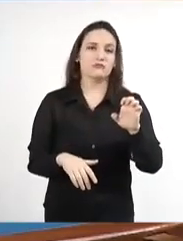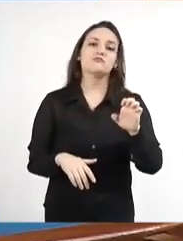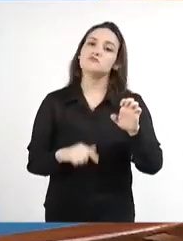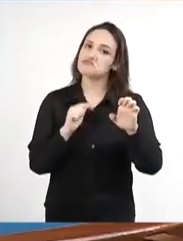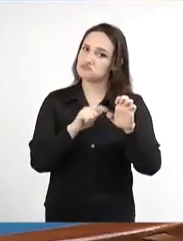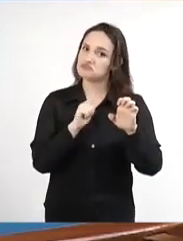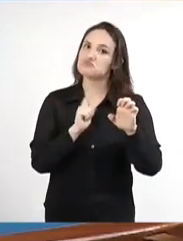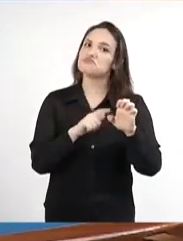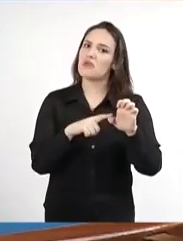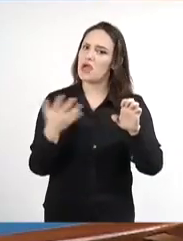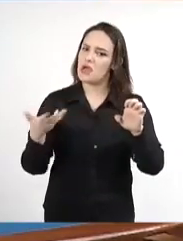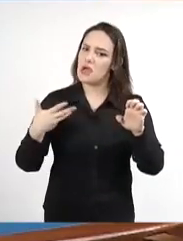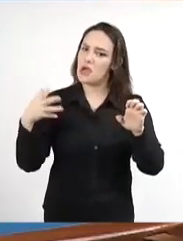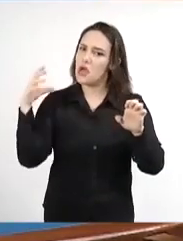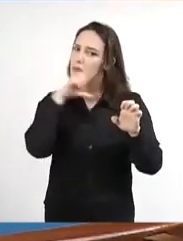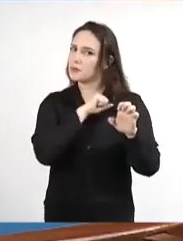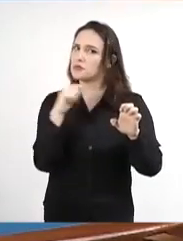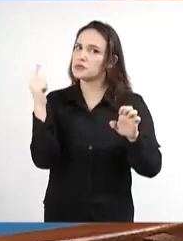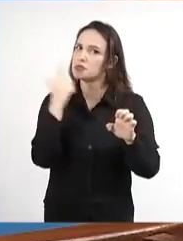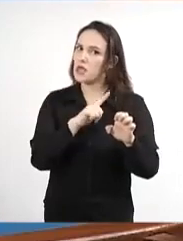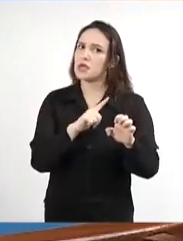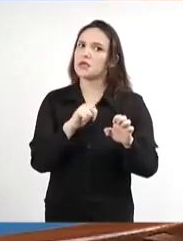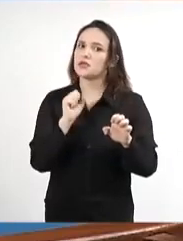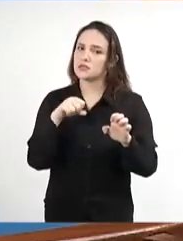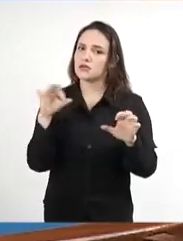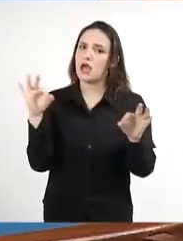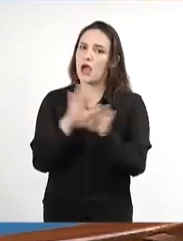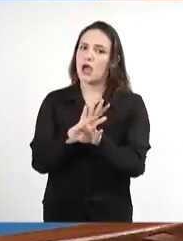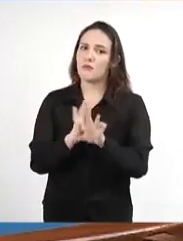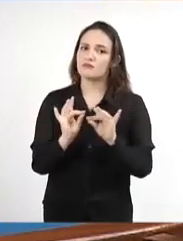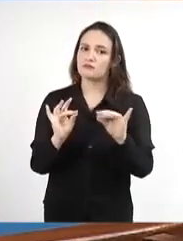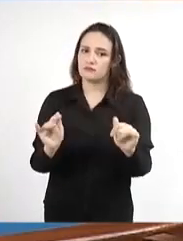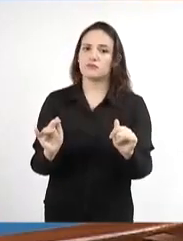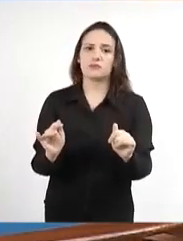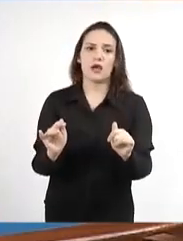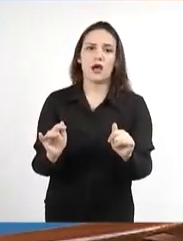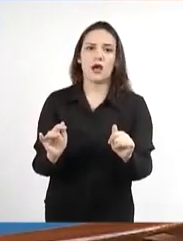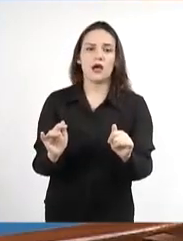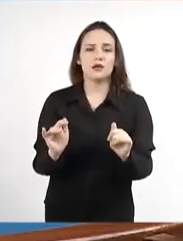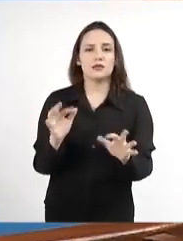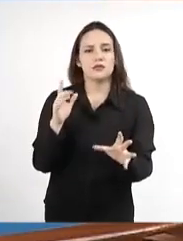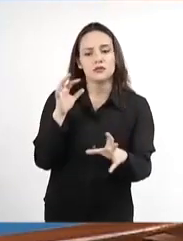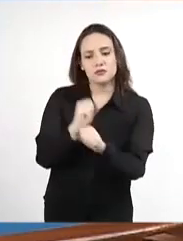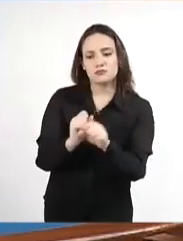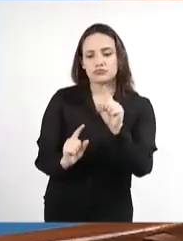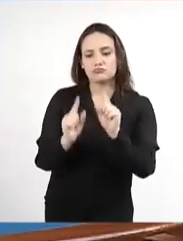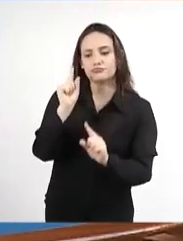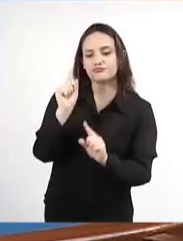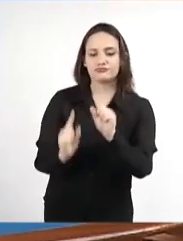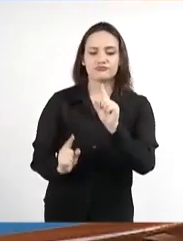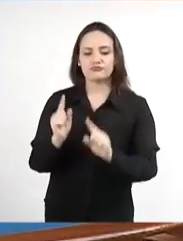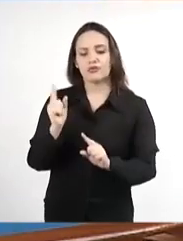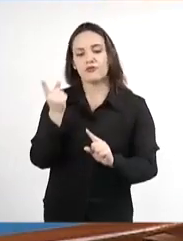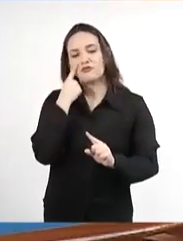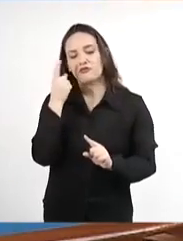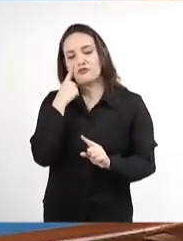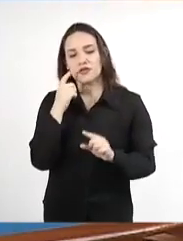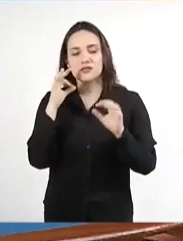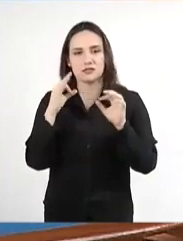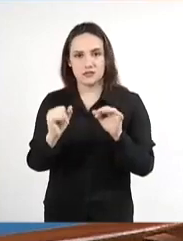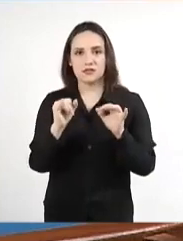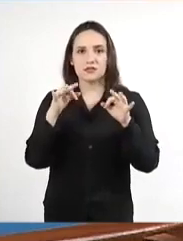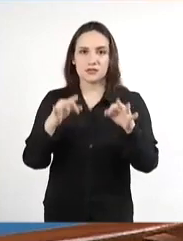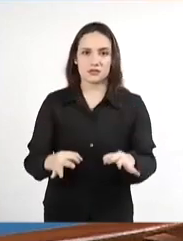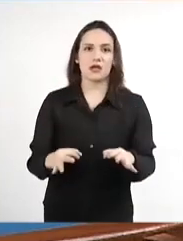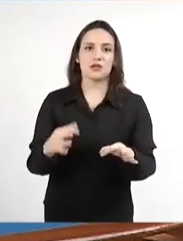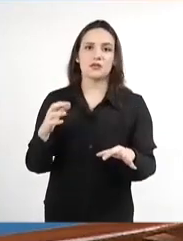do tem sido um dos mais ágeis na finalização, na concretização da apuração, dos trabalhos todos do pleito e isso